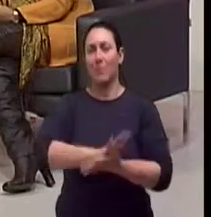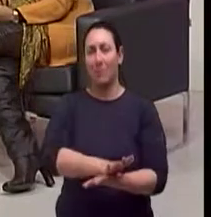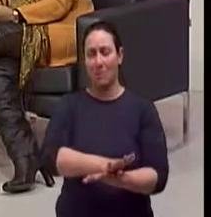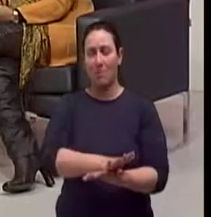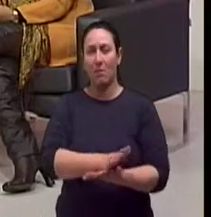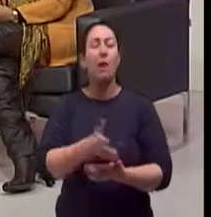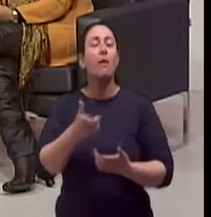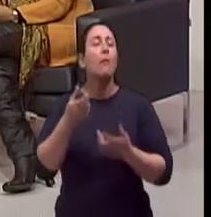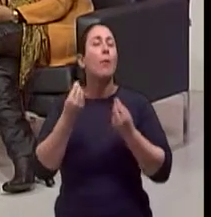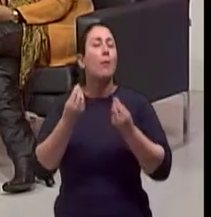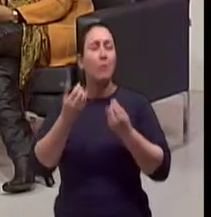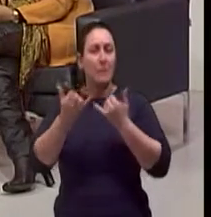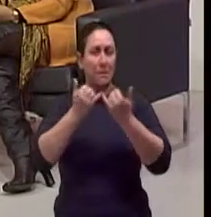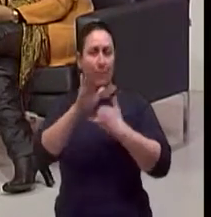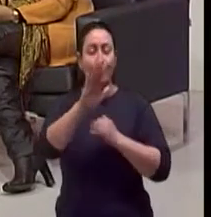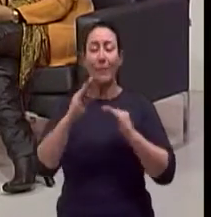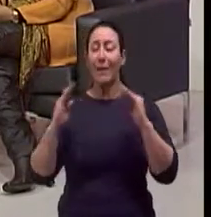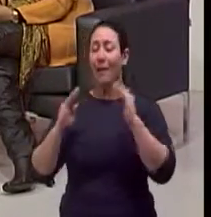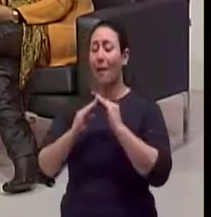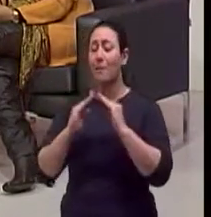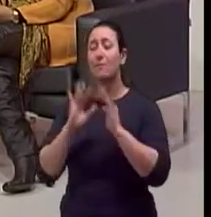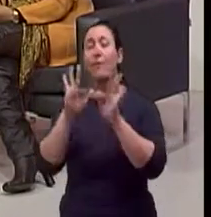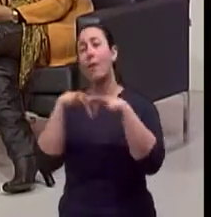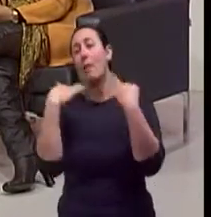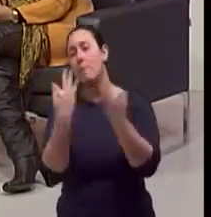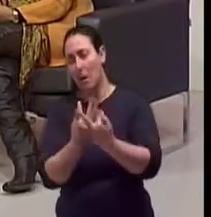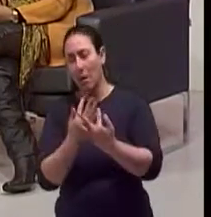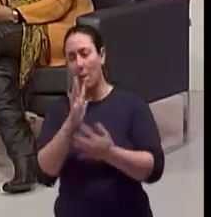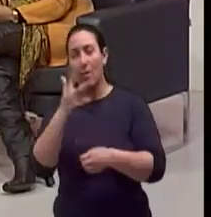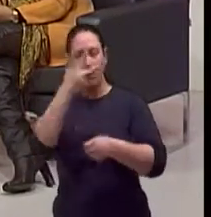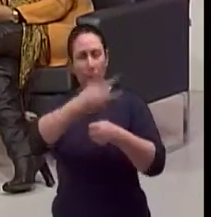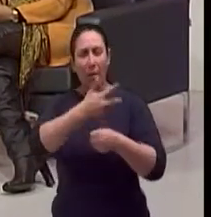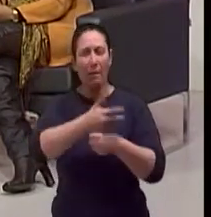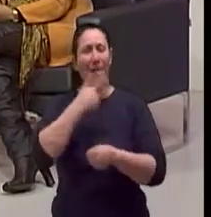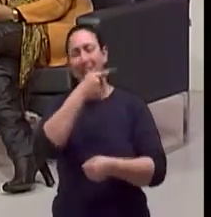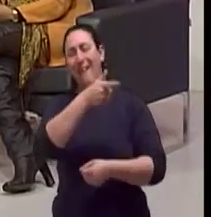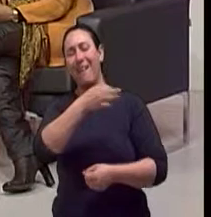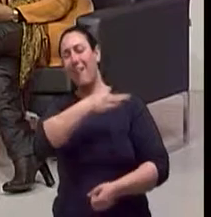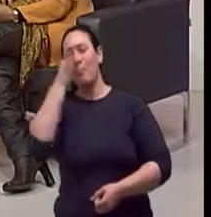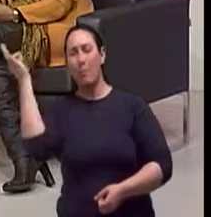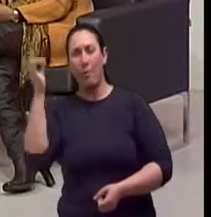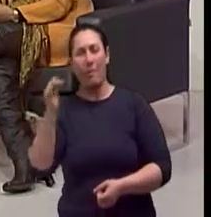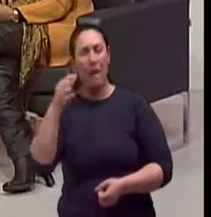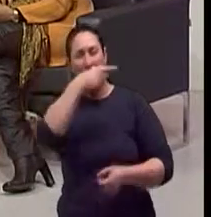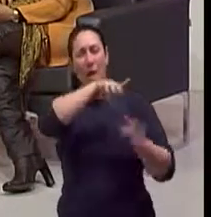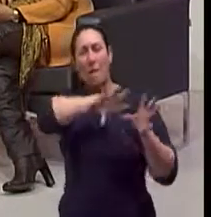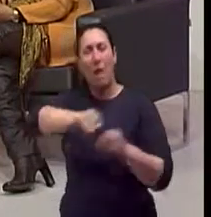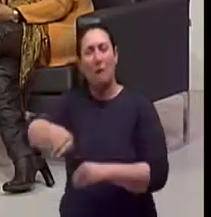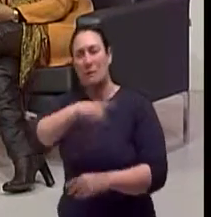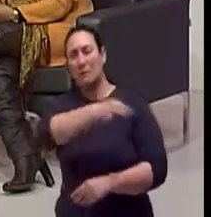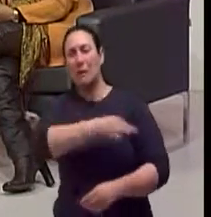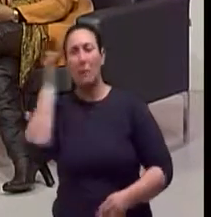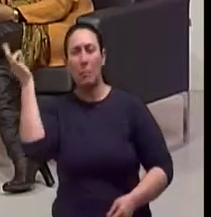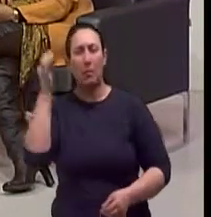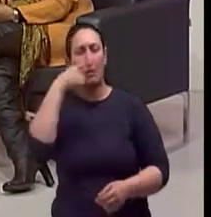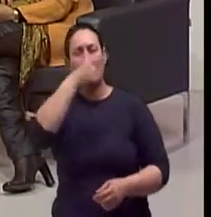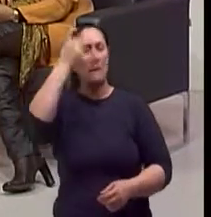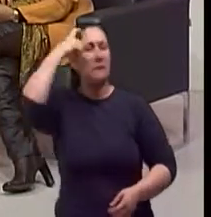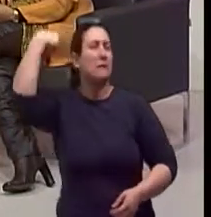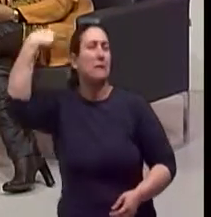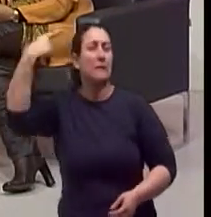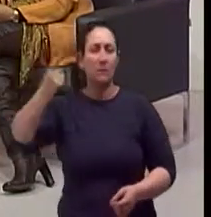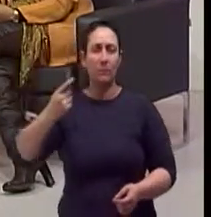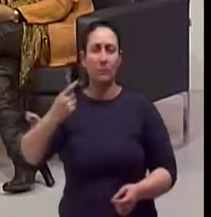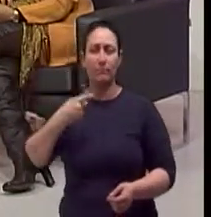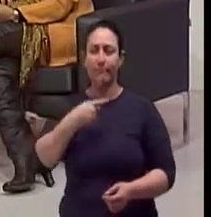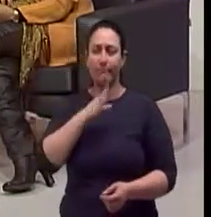dentro de casa, quando na família o velho fala, cala a boca, vó, e já está te metendo de novo. Está caducando. E aí ele vai